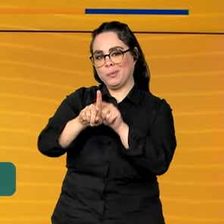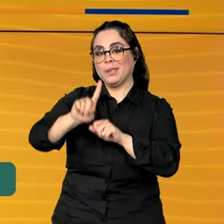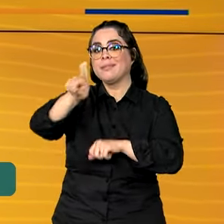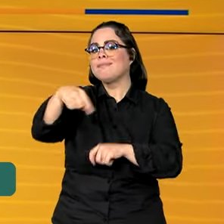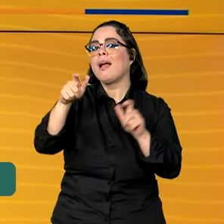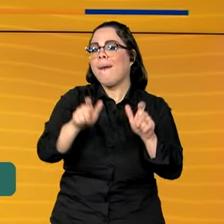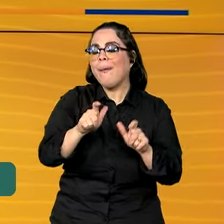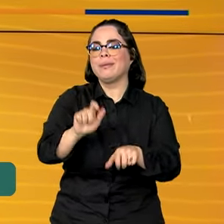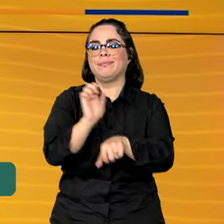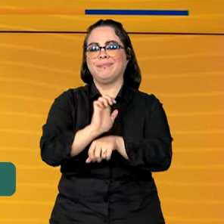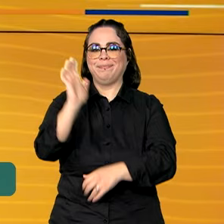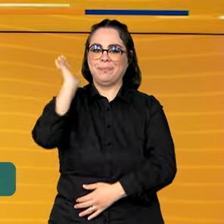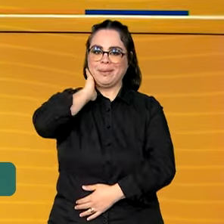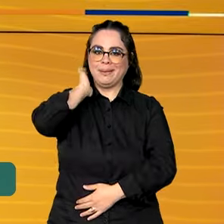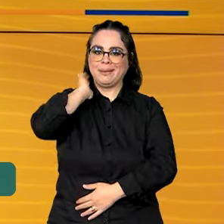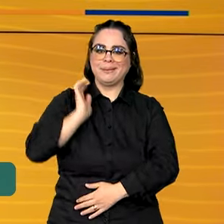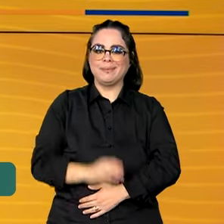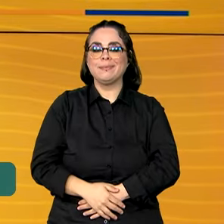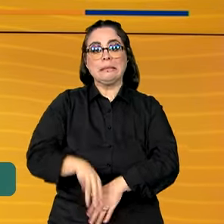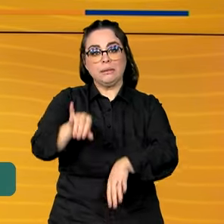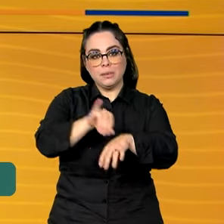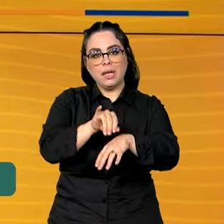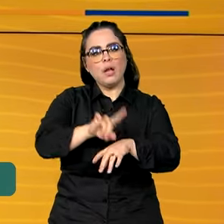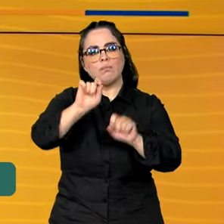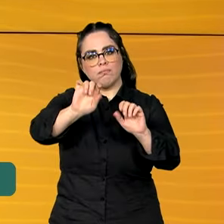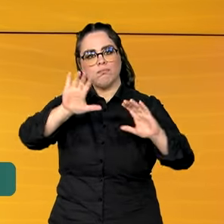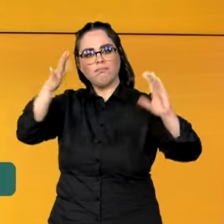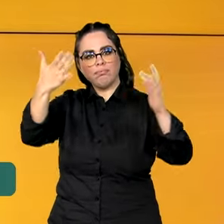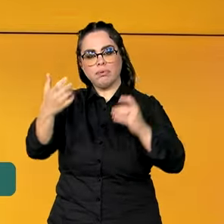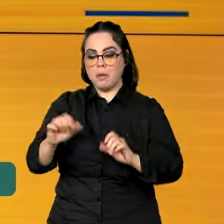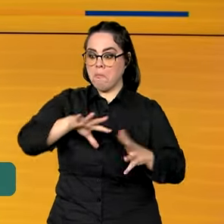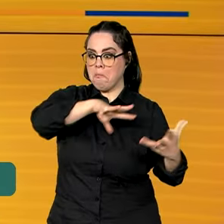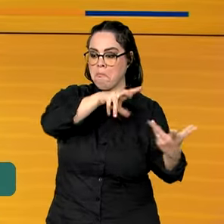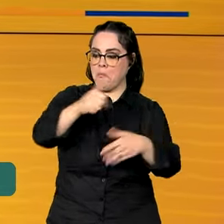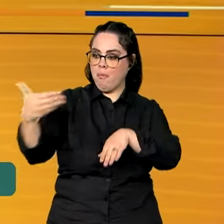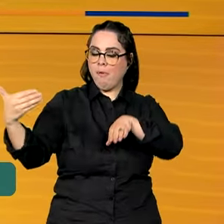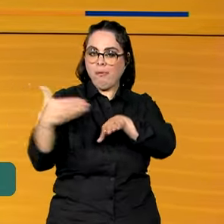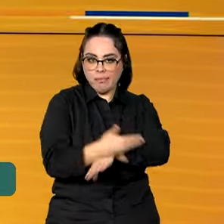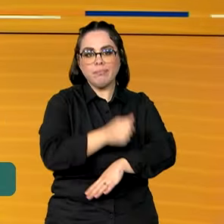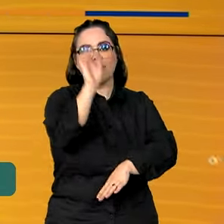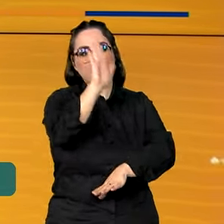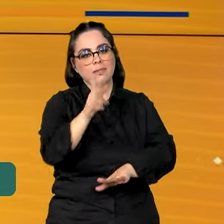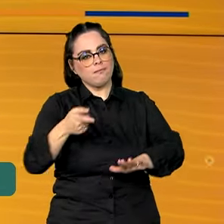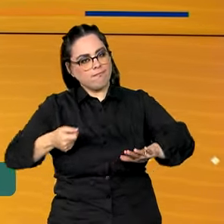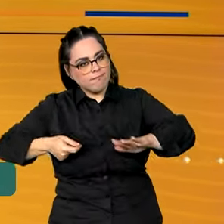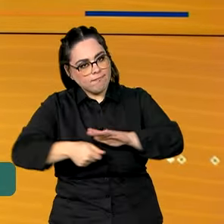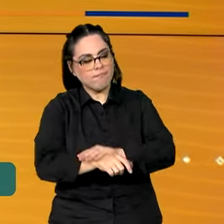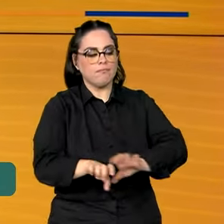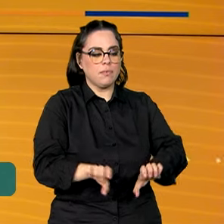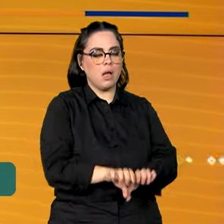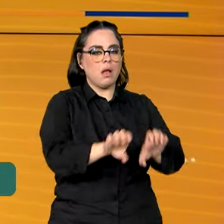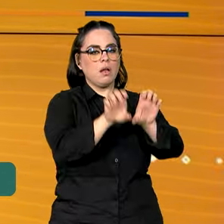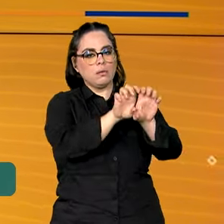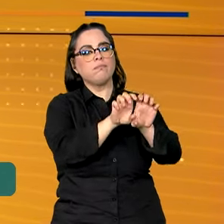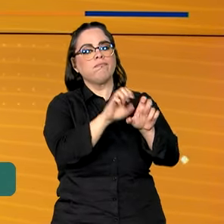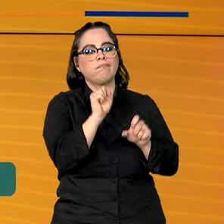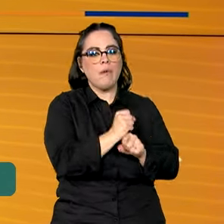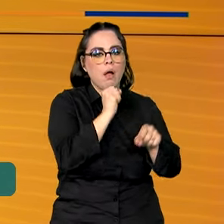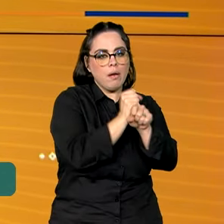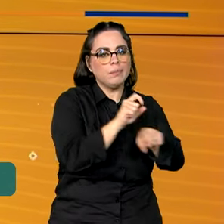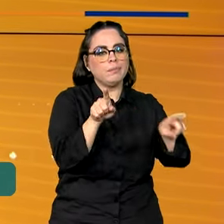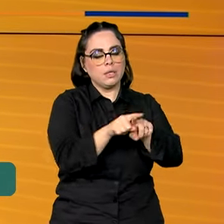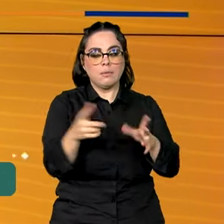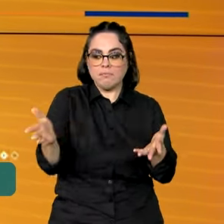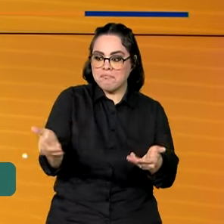ano que vem, em Belém do Pará. Para receber um evento internacional desse porte, o Brasil investe em obras de infraestrutura e